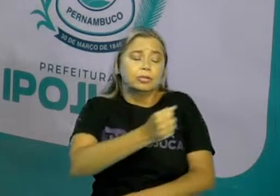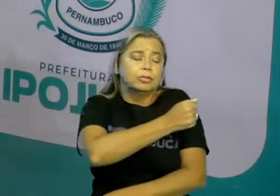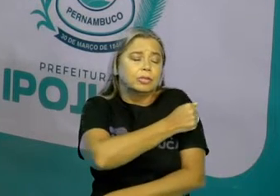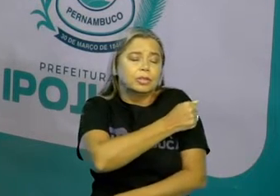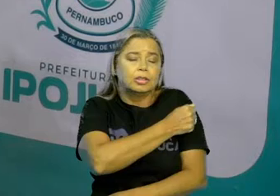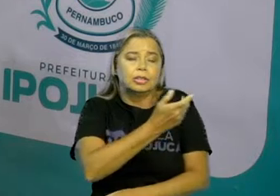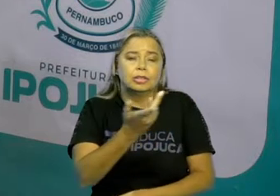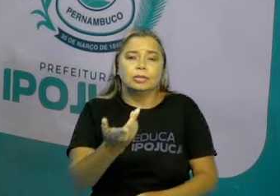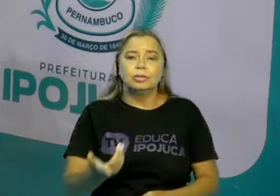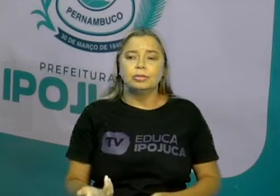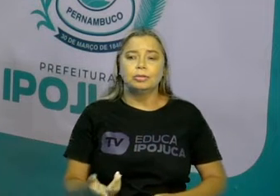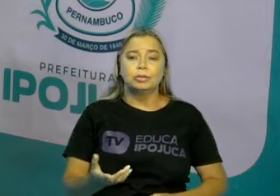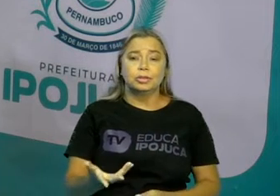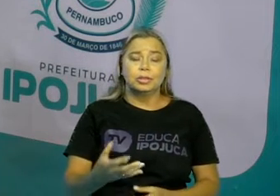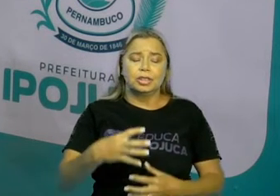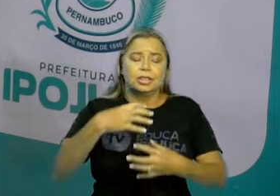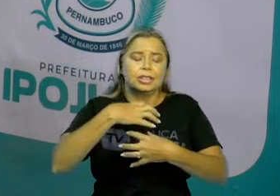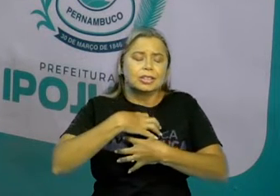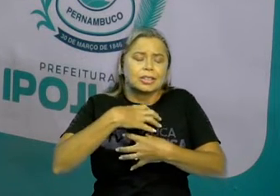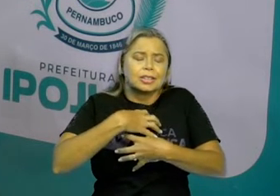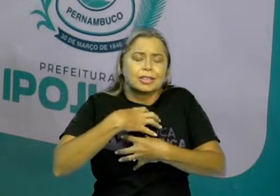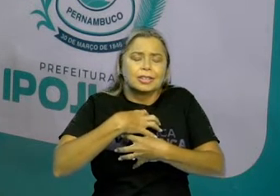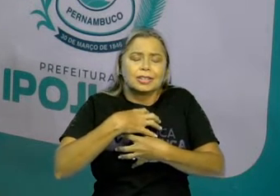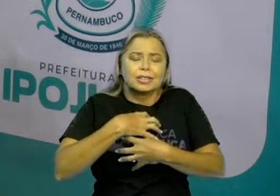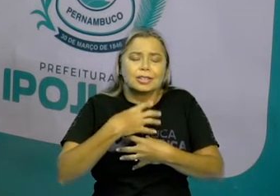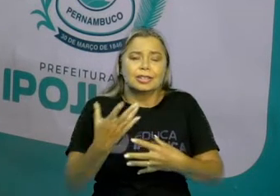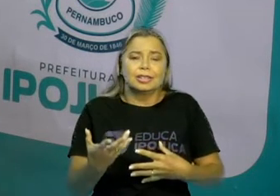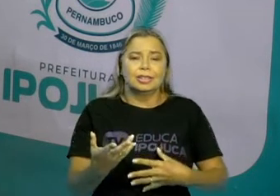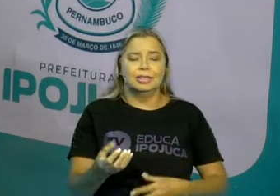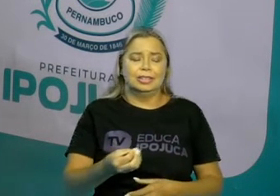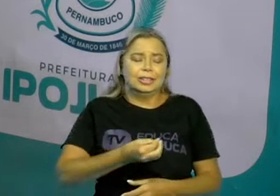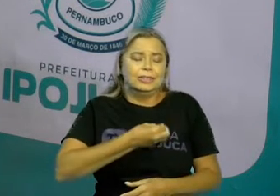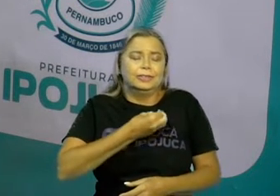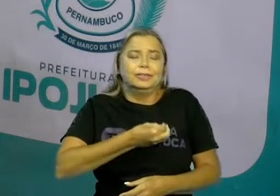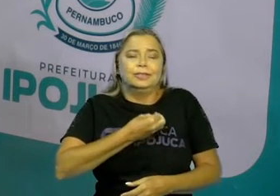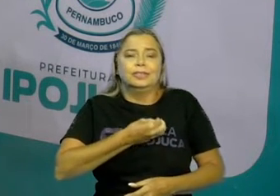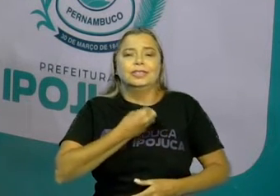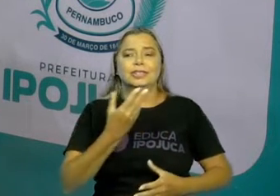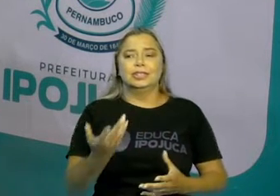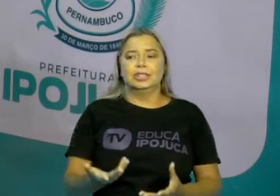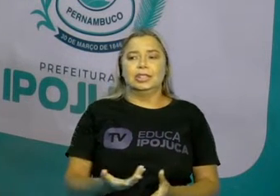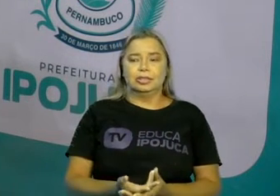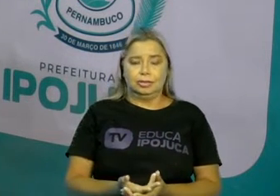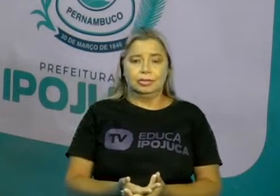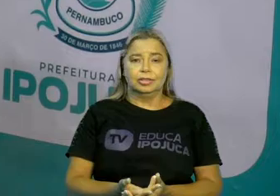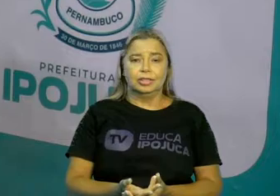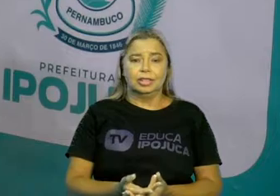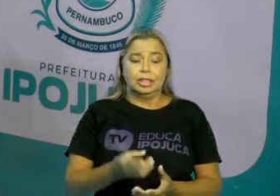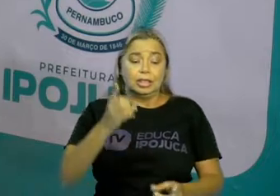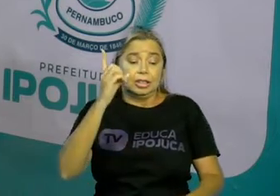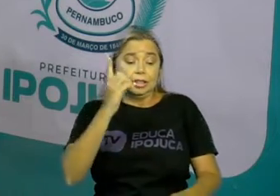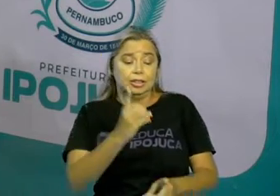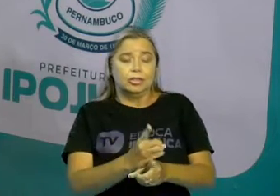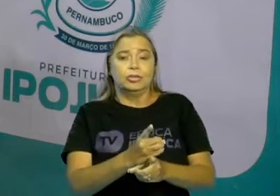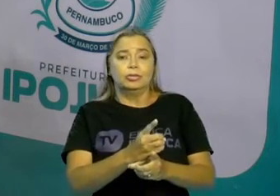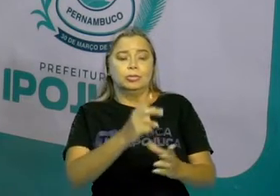sala de aula, porque ele se sente descobrindo a parte da leitura.